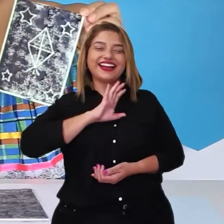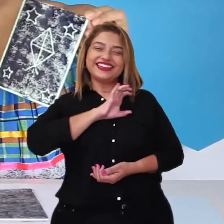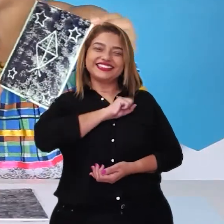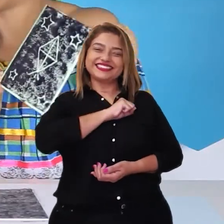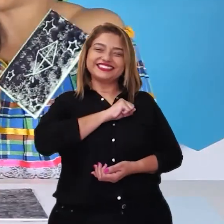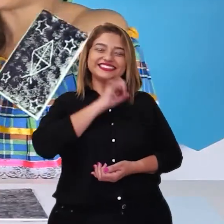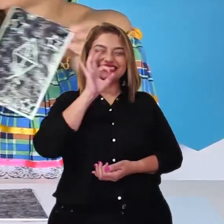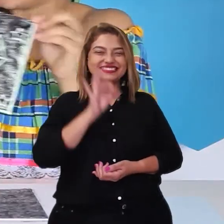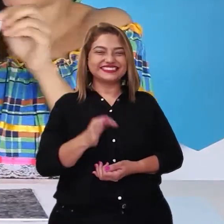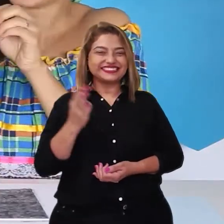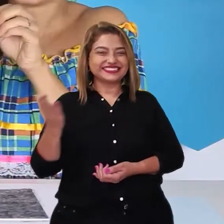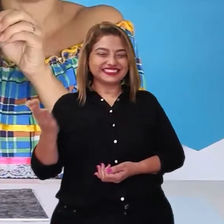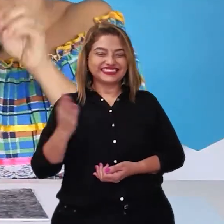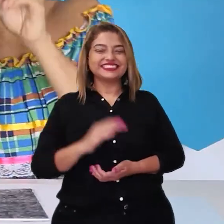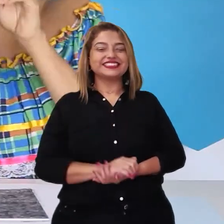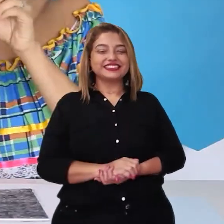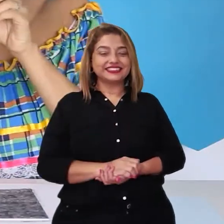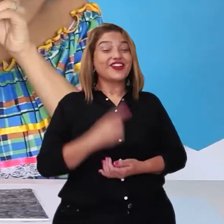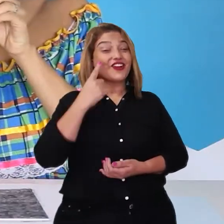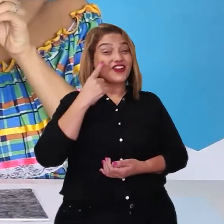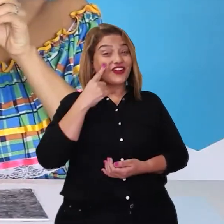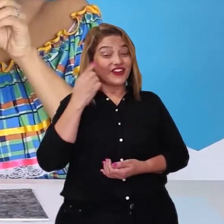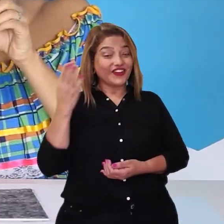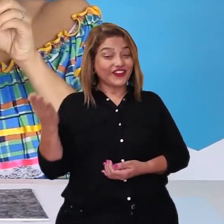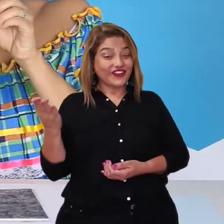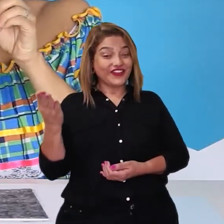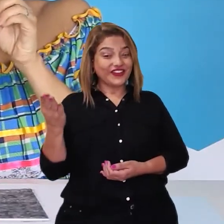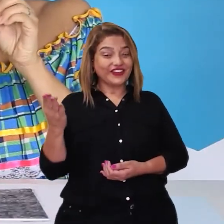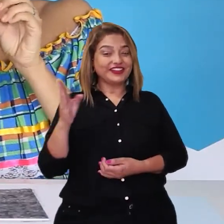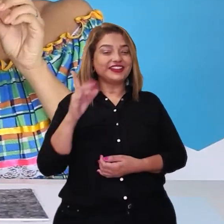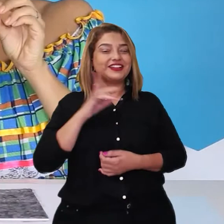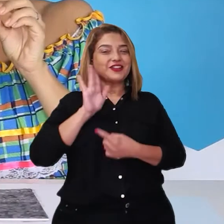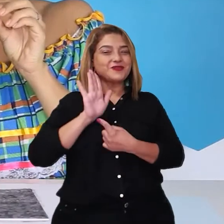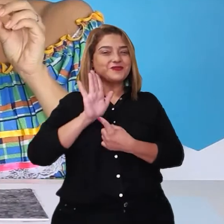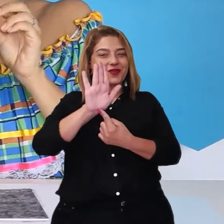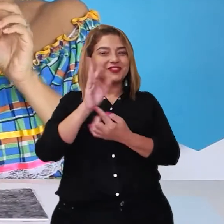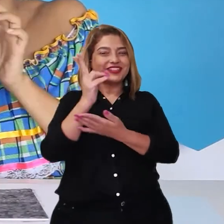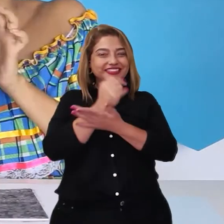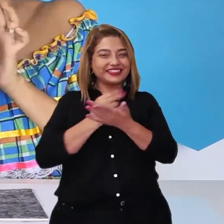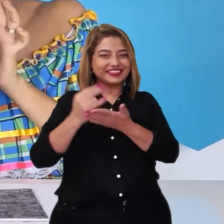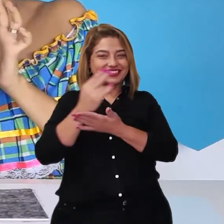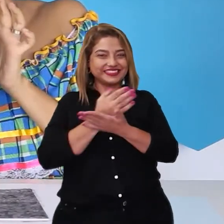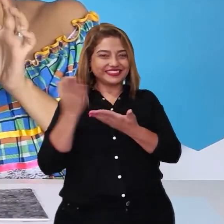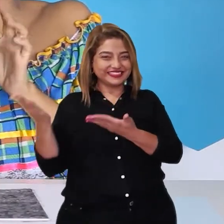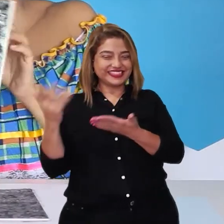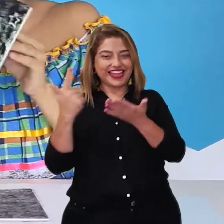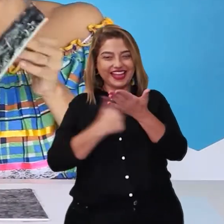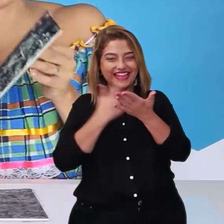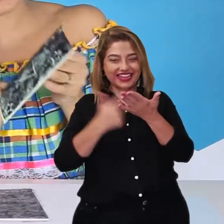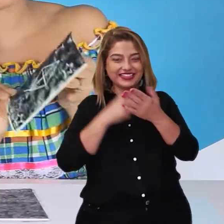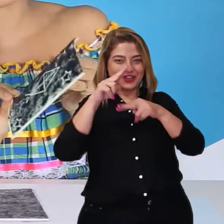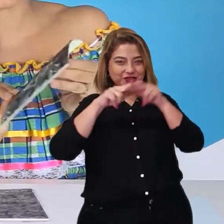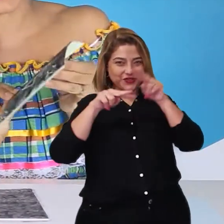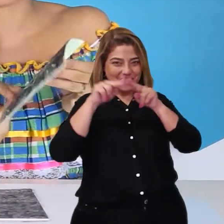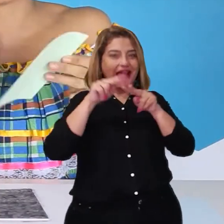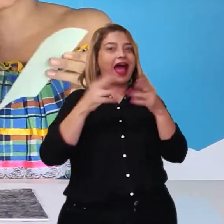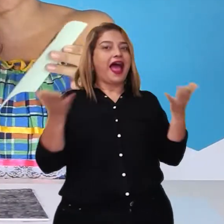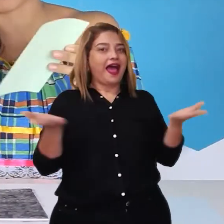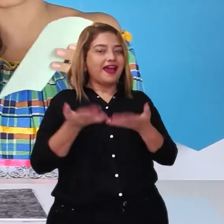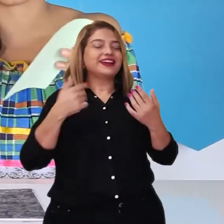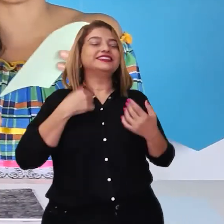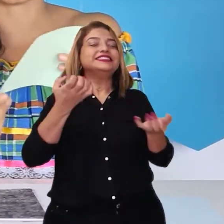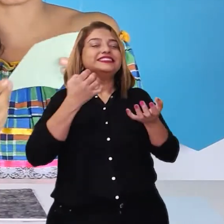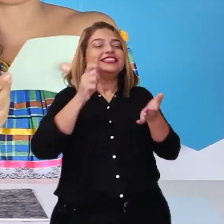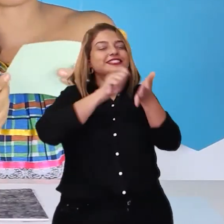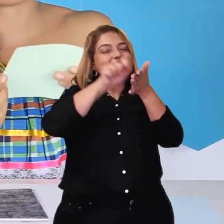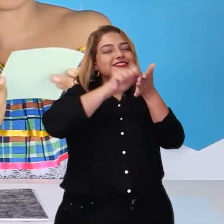Adorei! Olha aqui, ó. O resultado dos nossos... Dos nossos caderninhos juninos. Agora eu fiquei empolgada. Vou